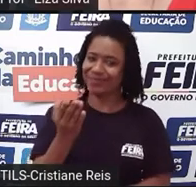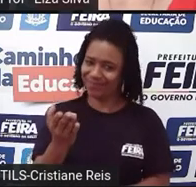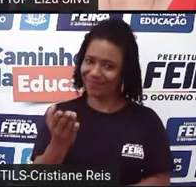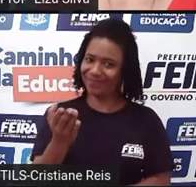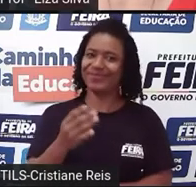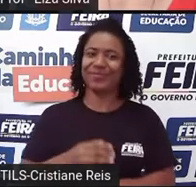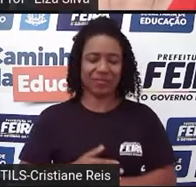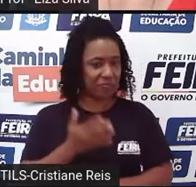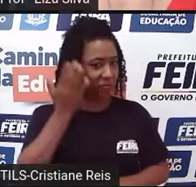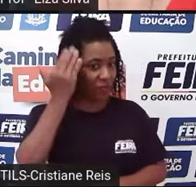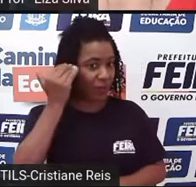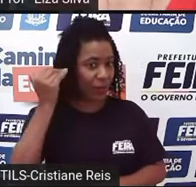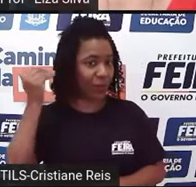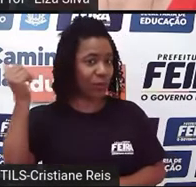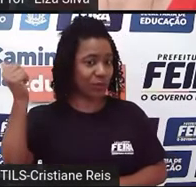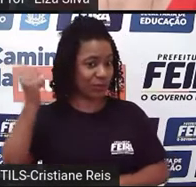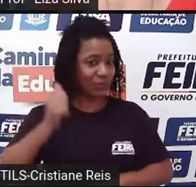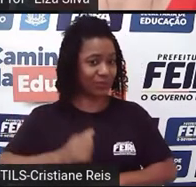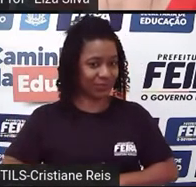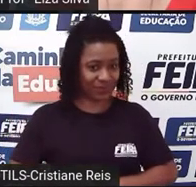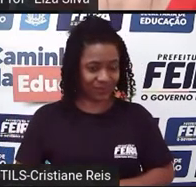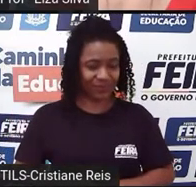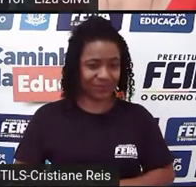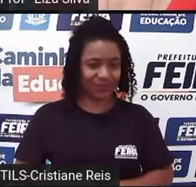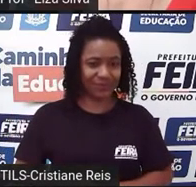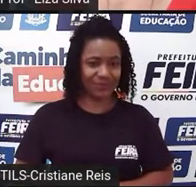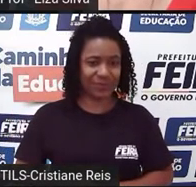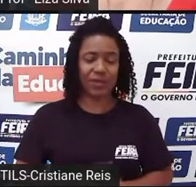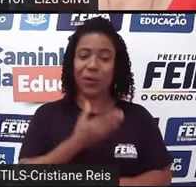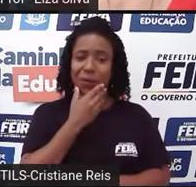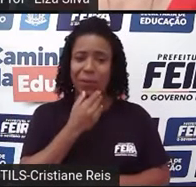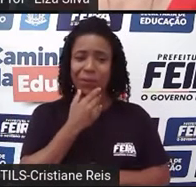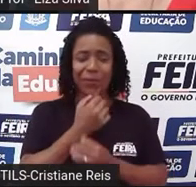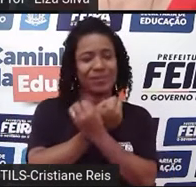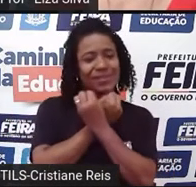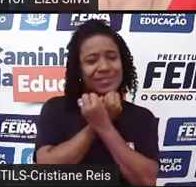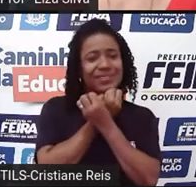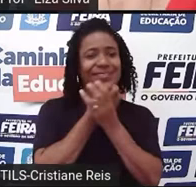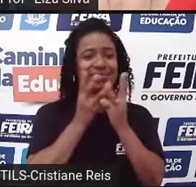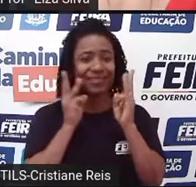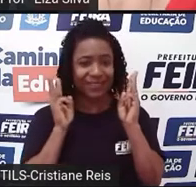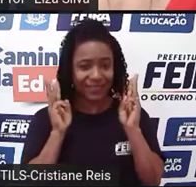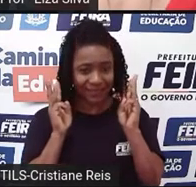Shakespeare was born in 1564